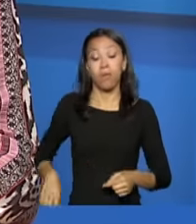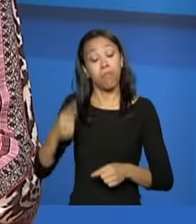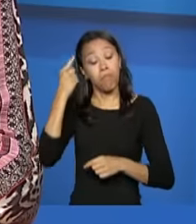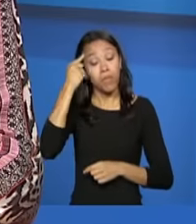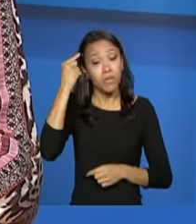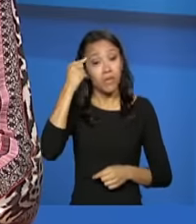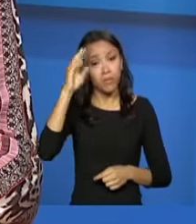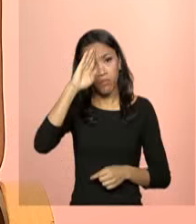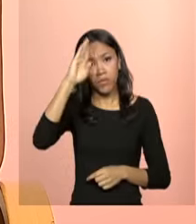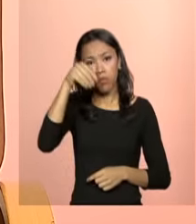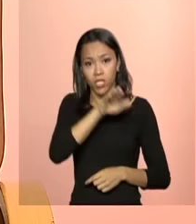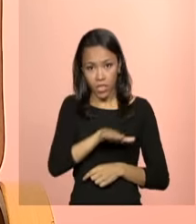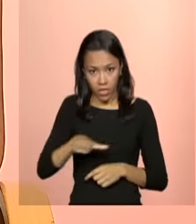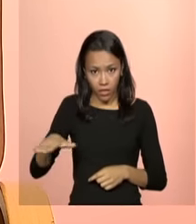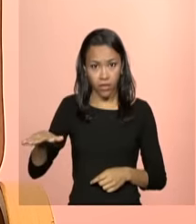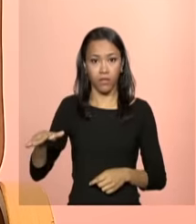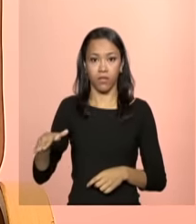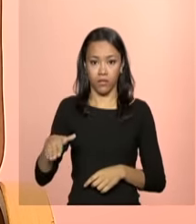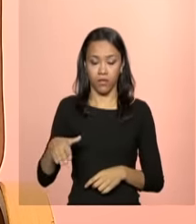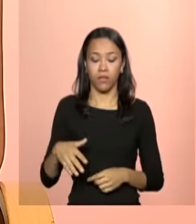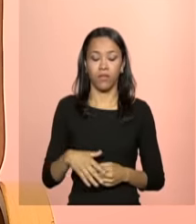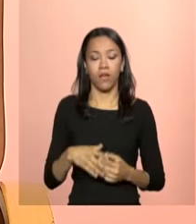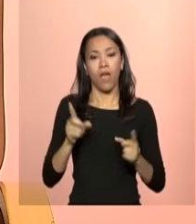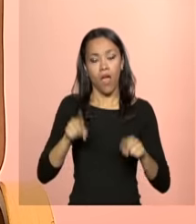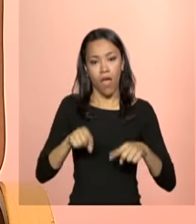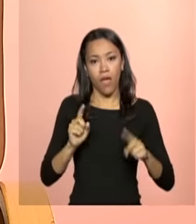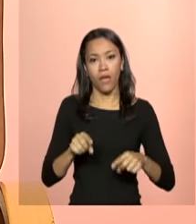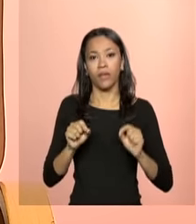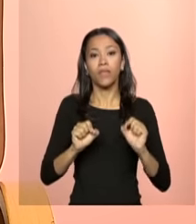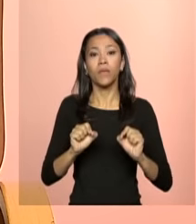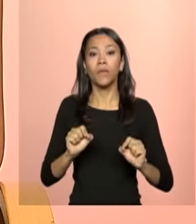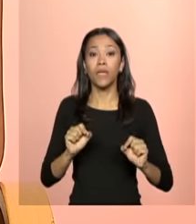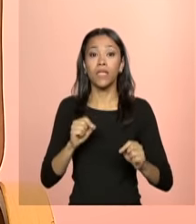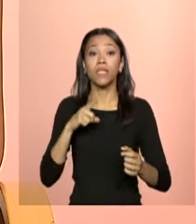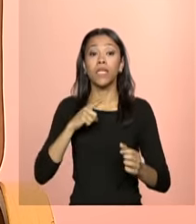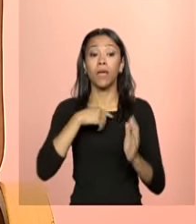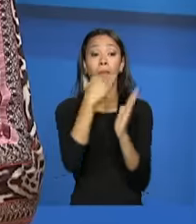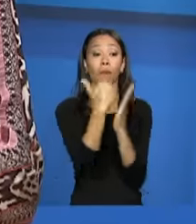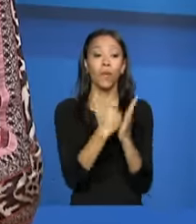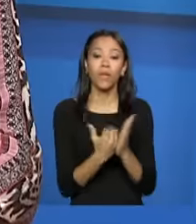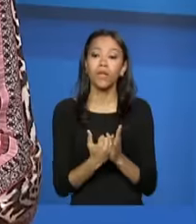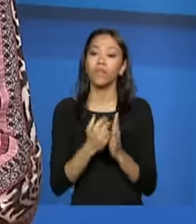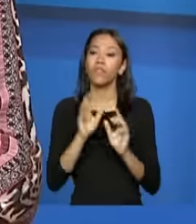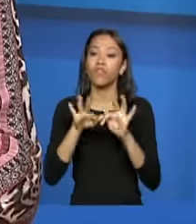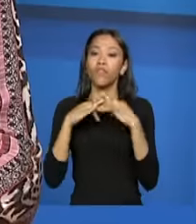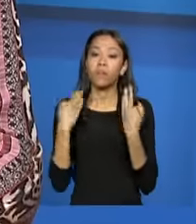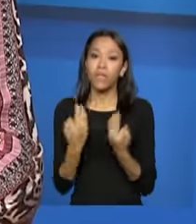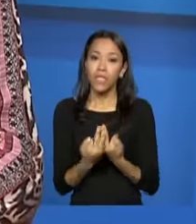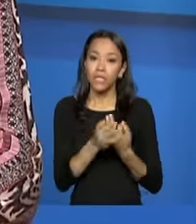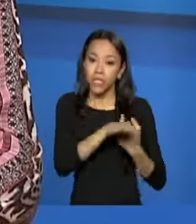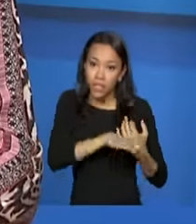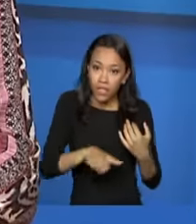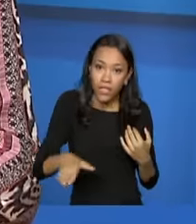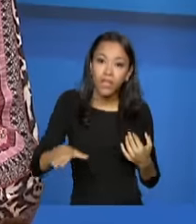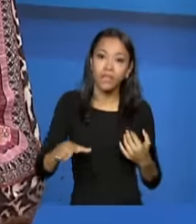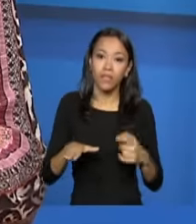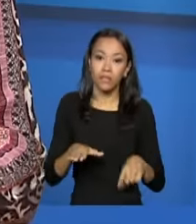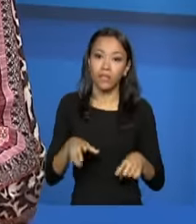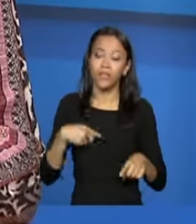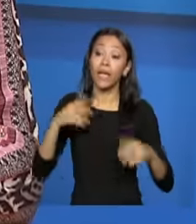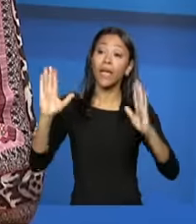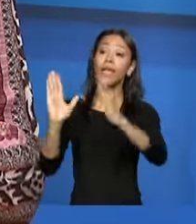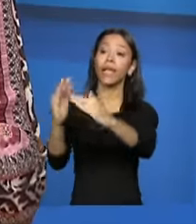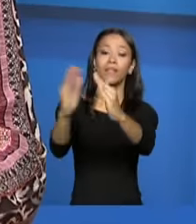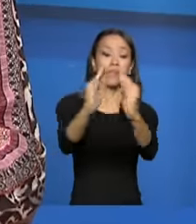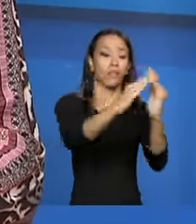na primeira infância, é muito recomendado que se desenvolvam os programas de família acolhedora, que o acolhimento acontece em casas de